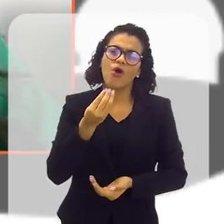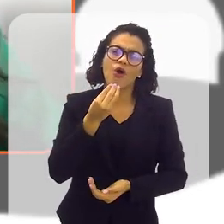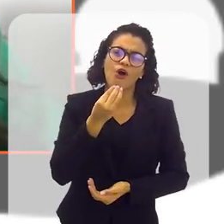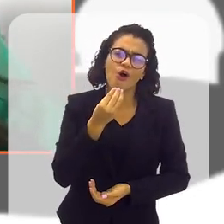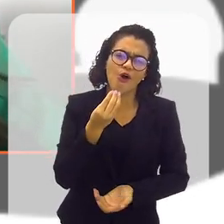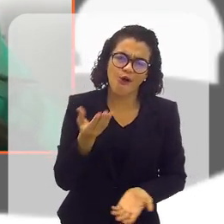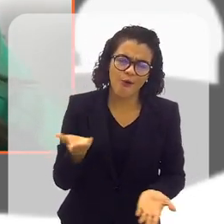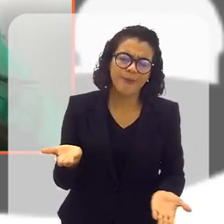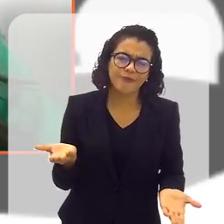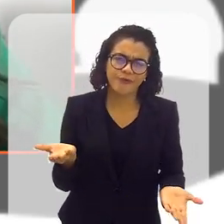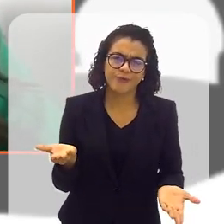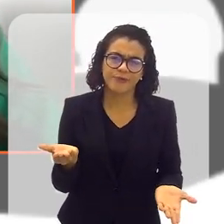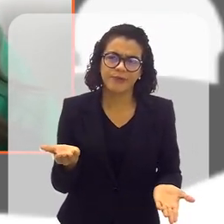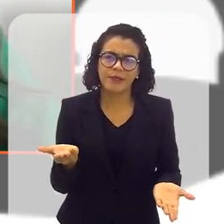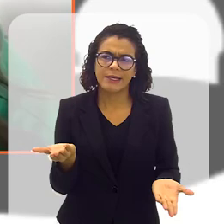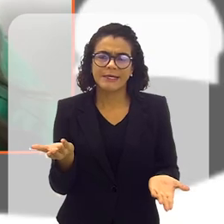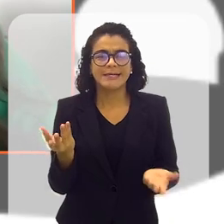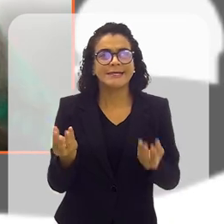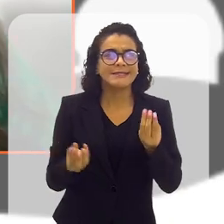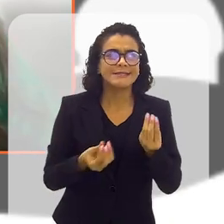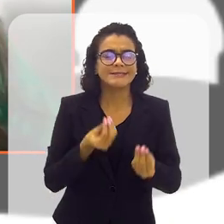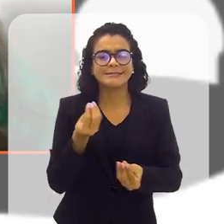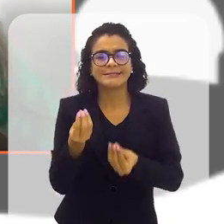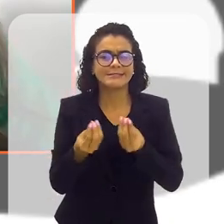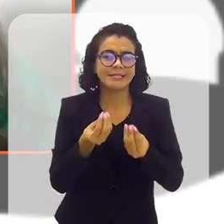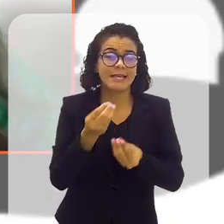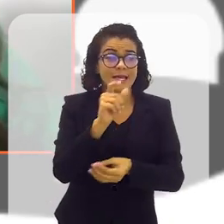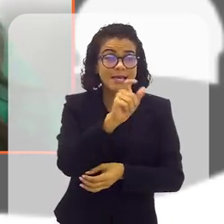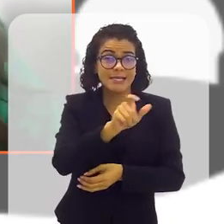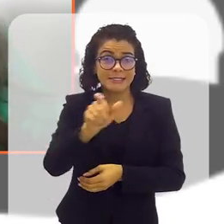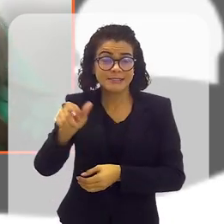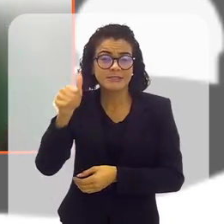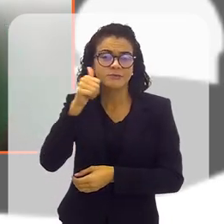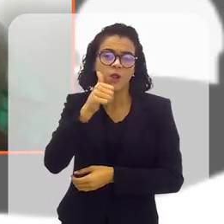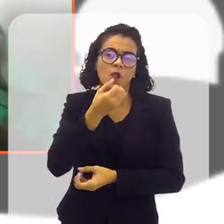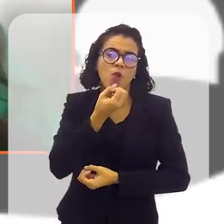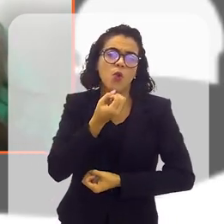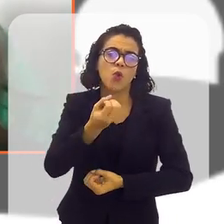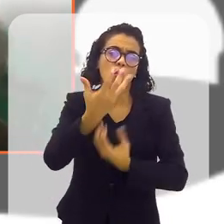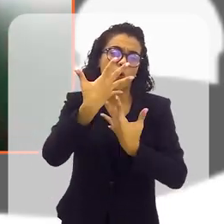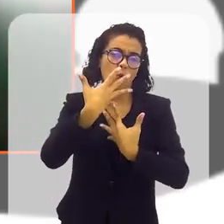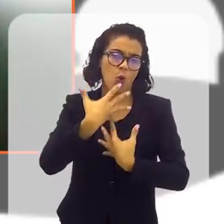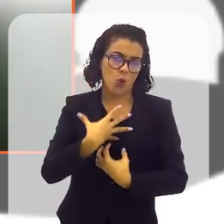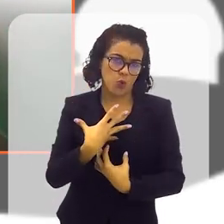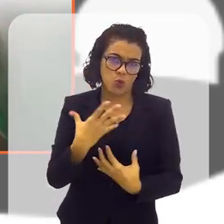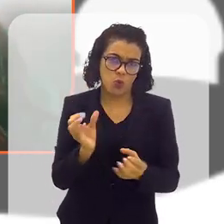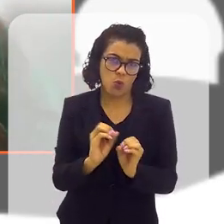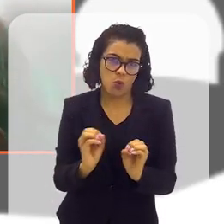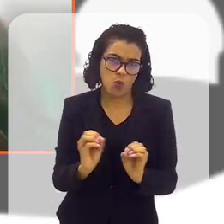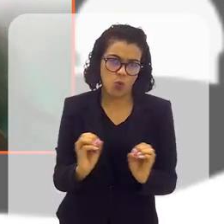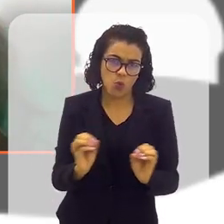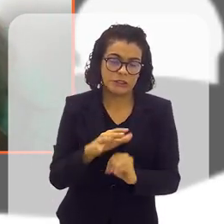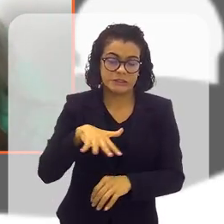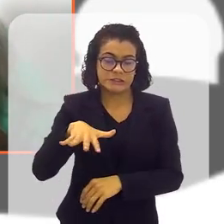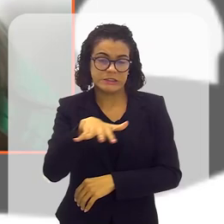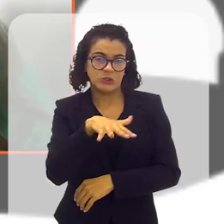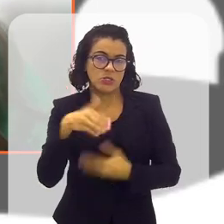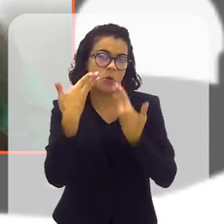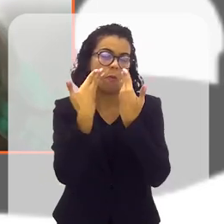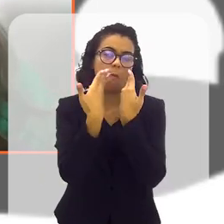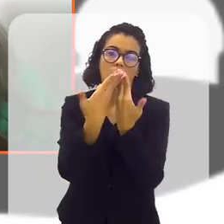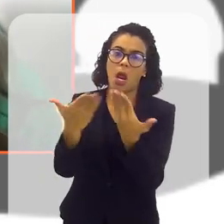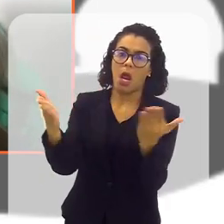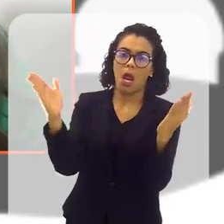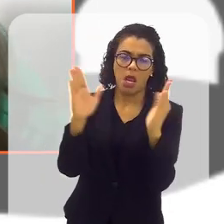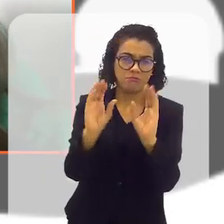nós, claro que elas não fizeram aí, contaram das suas situações